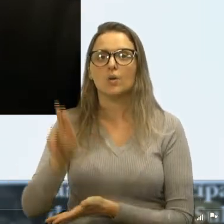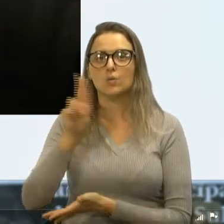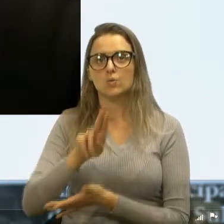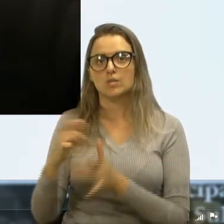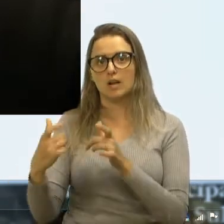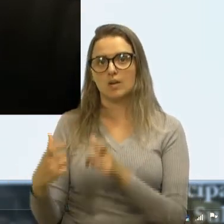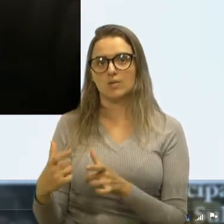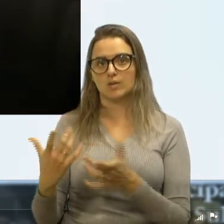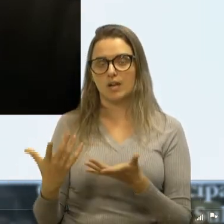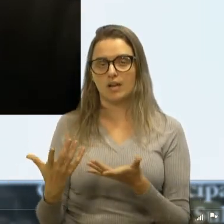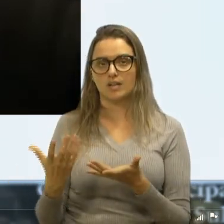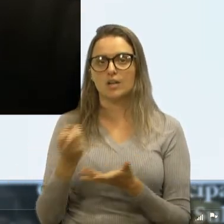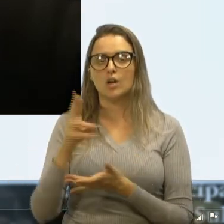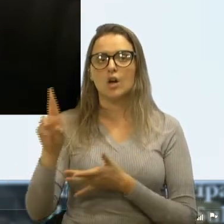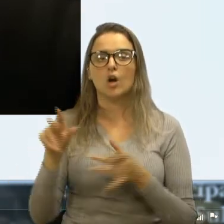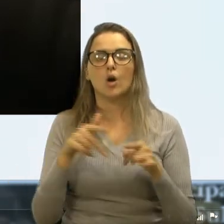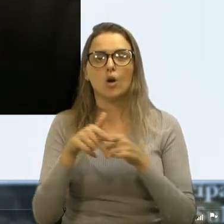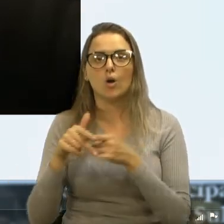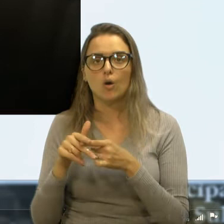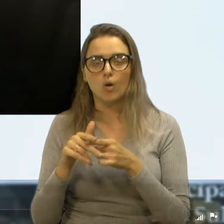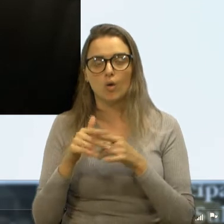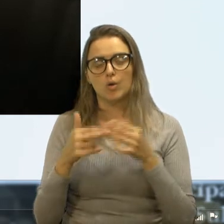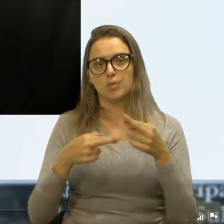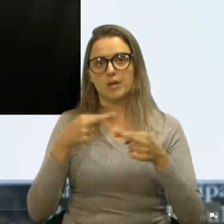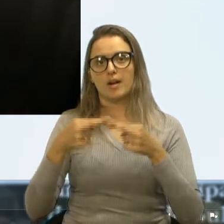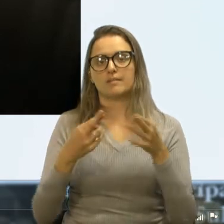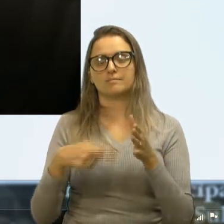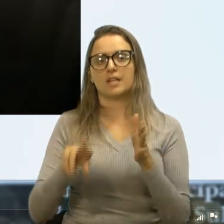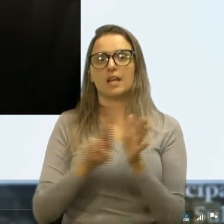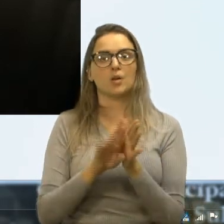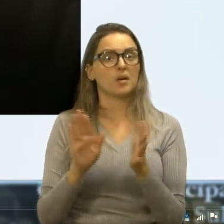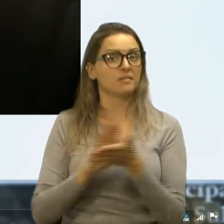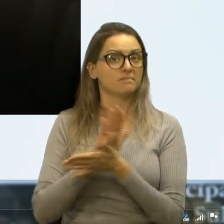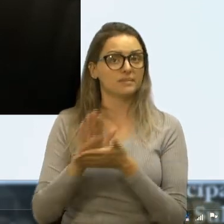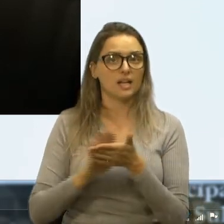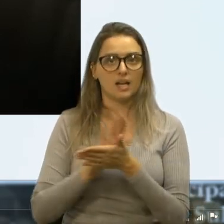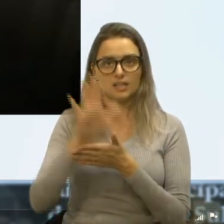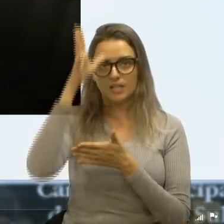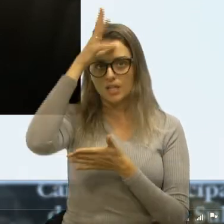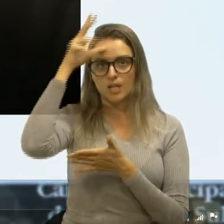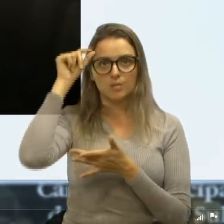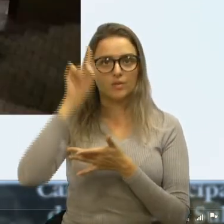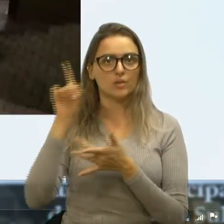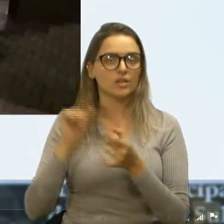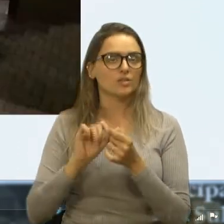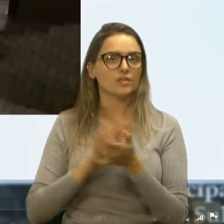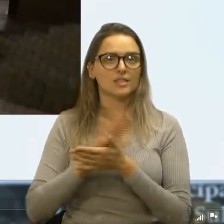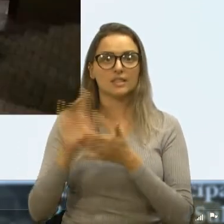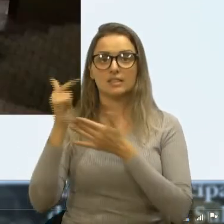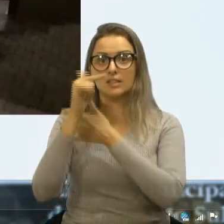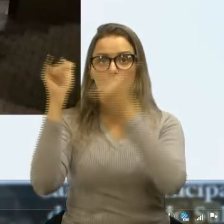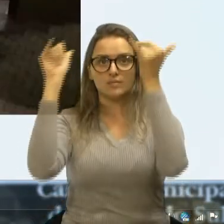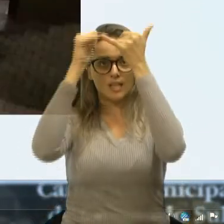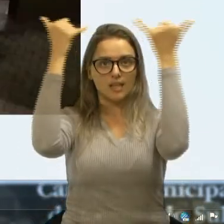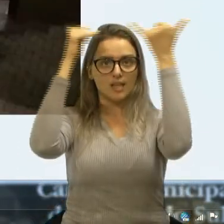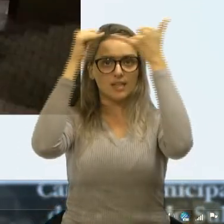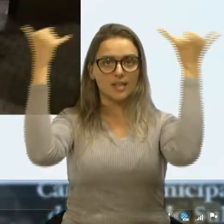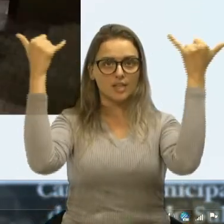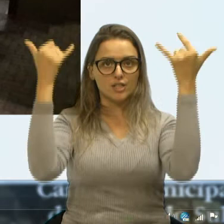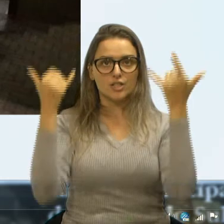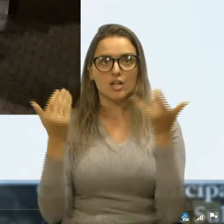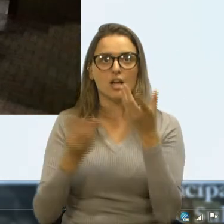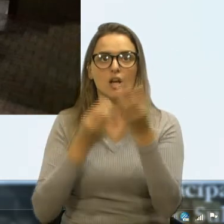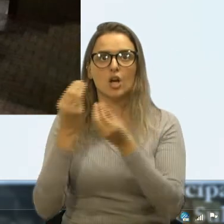para desinterditar, vereador Edson? Nada. Não tem energia elétrica lá dentro? Como é vai pegar